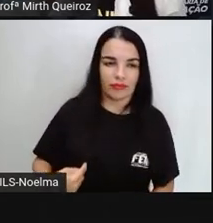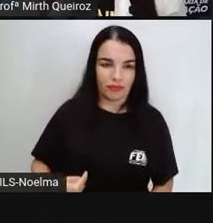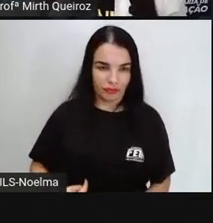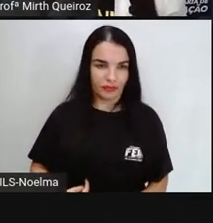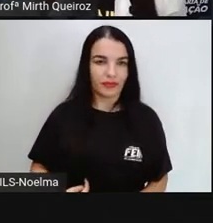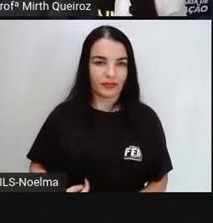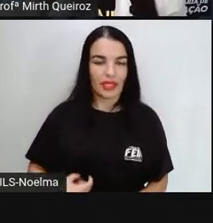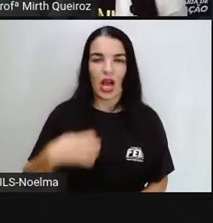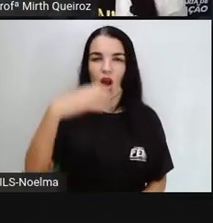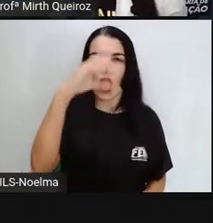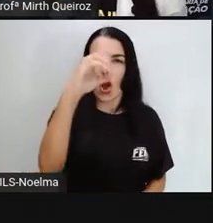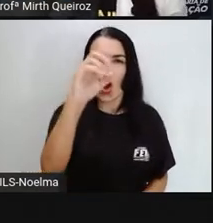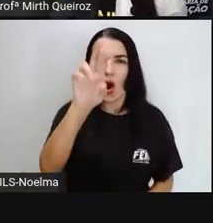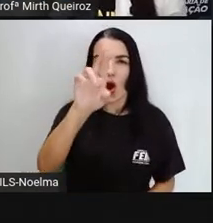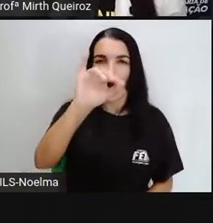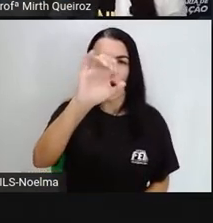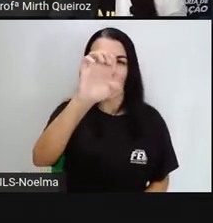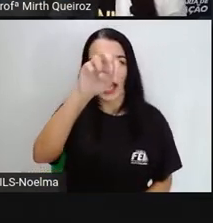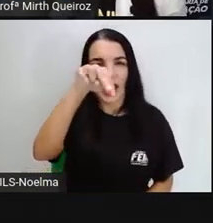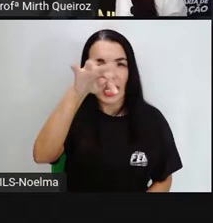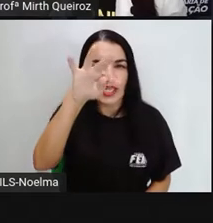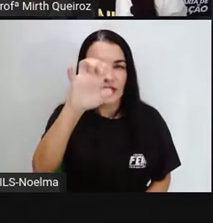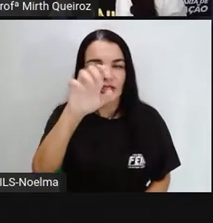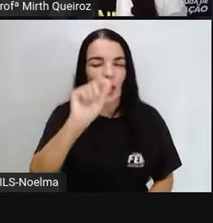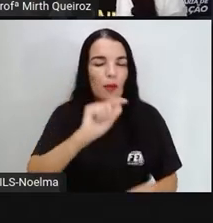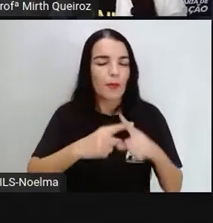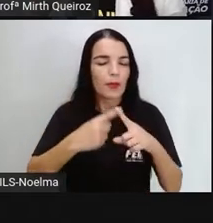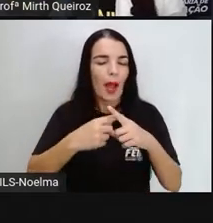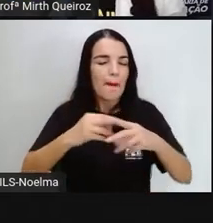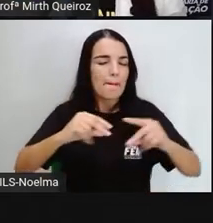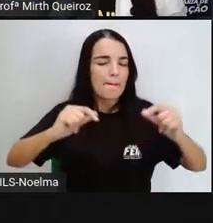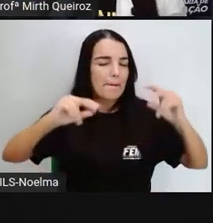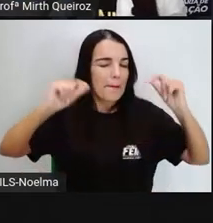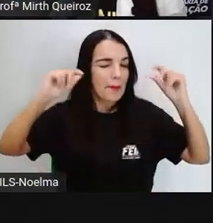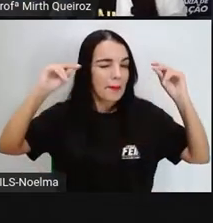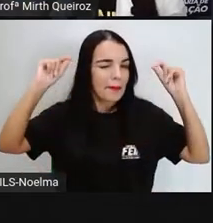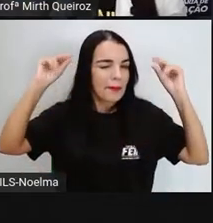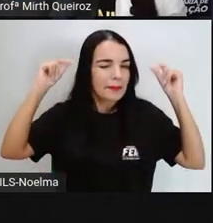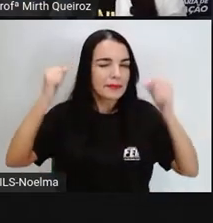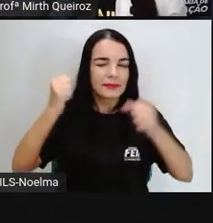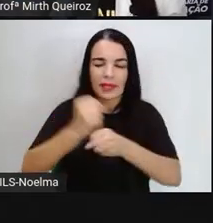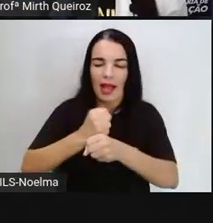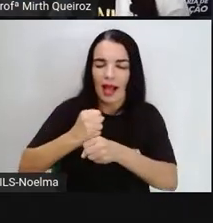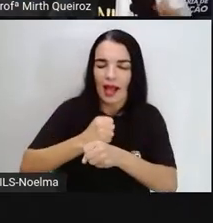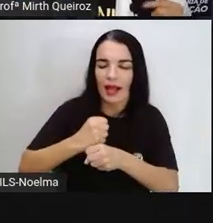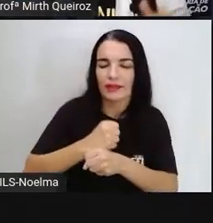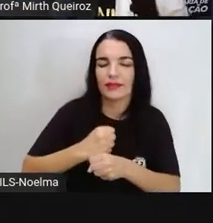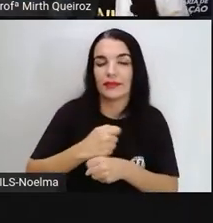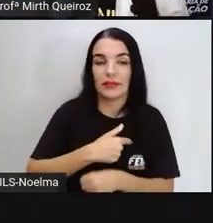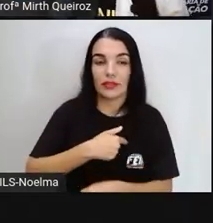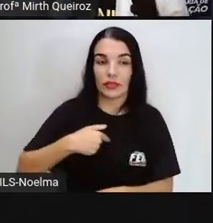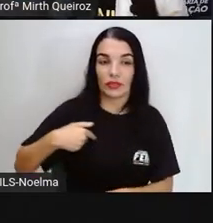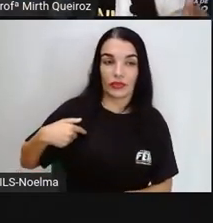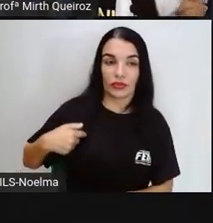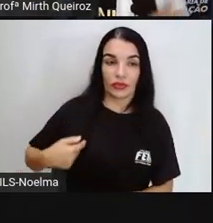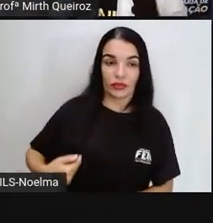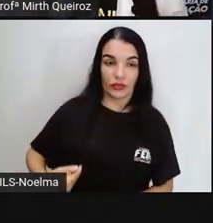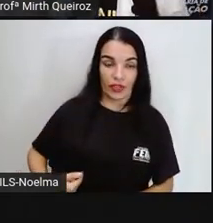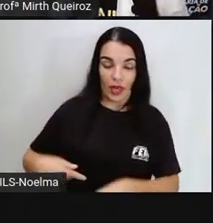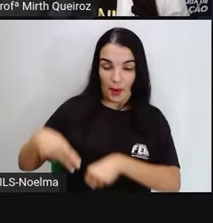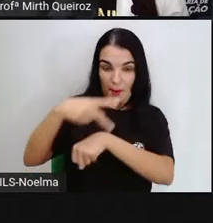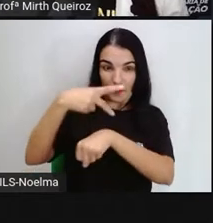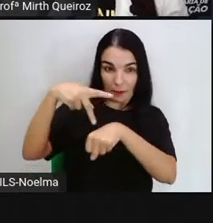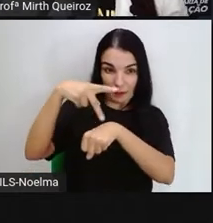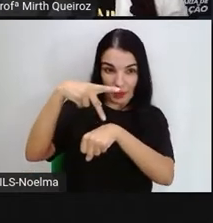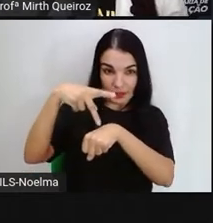que é jogado lá pelos chineses há muitos e muitos anos. E hoje, na nossa